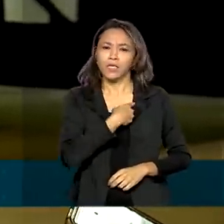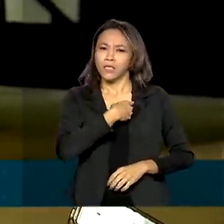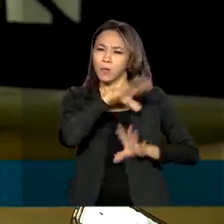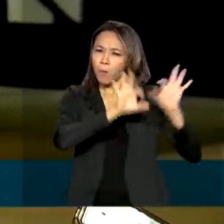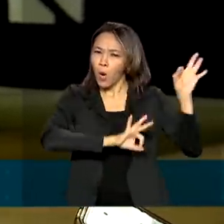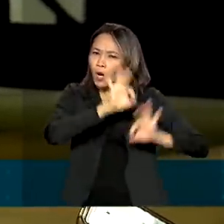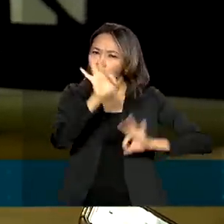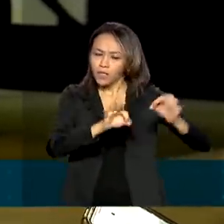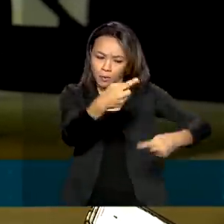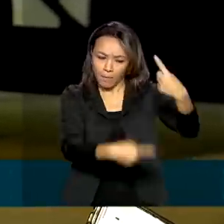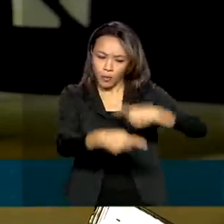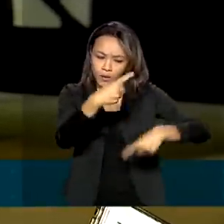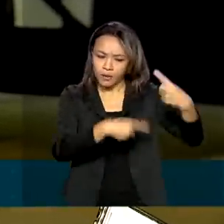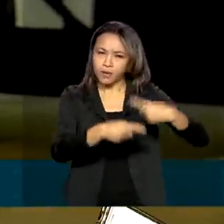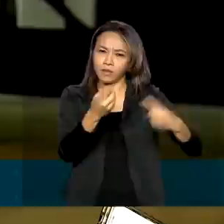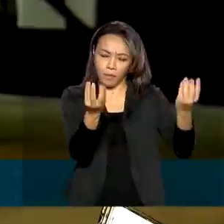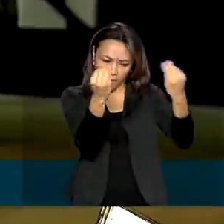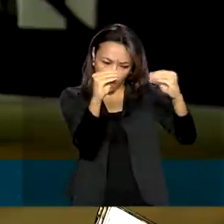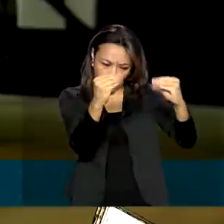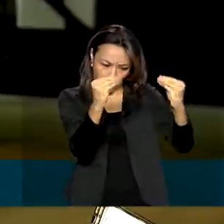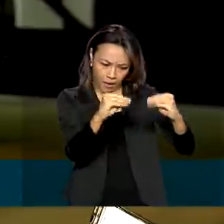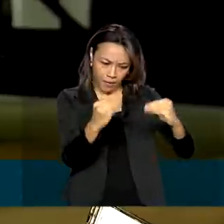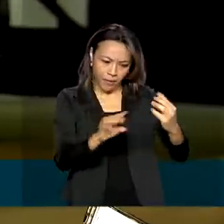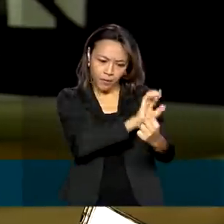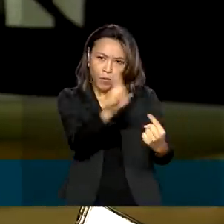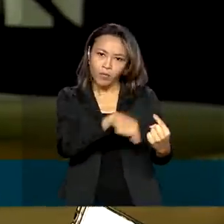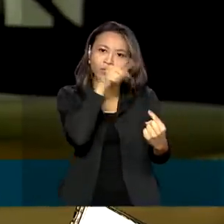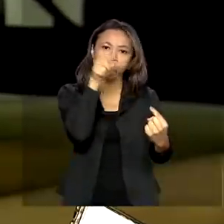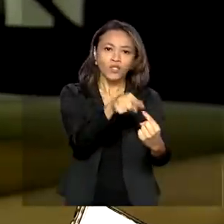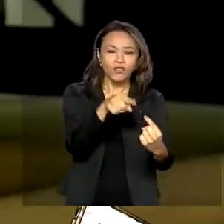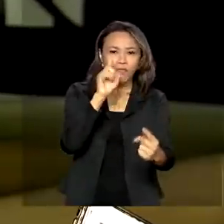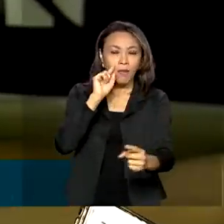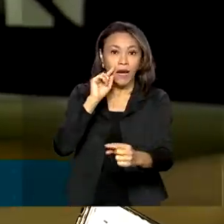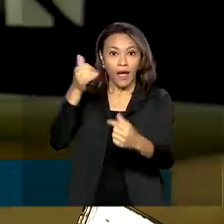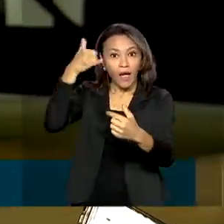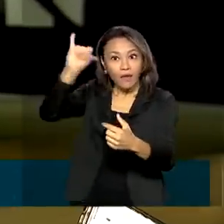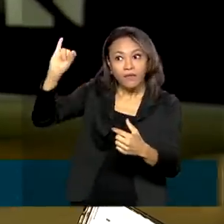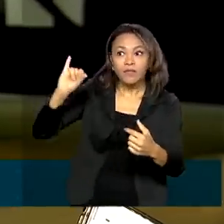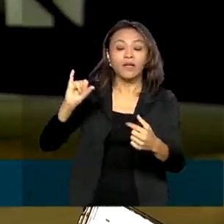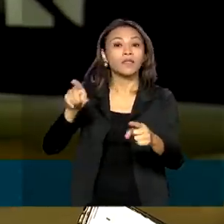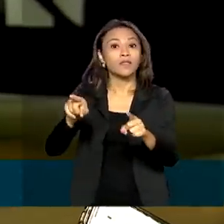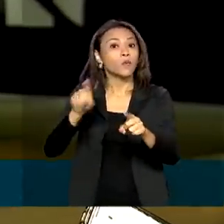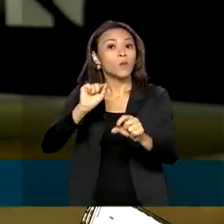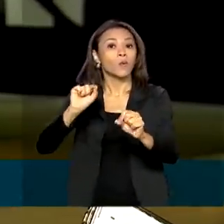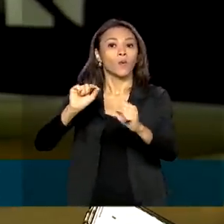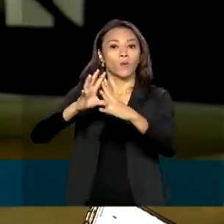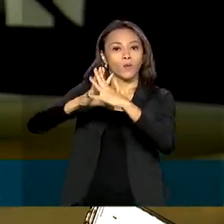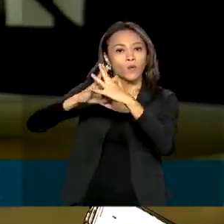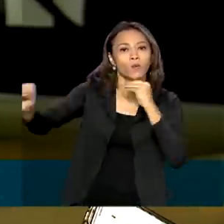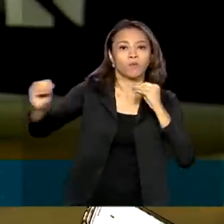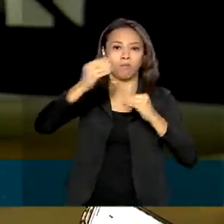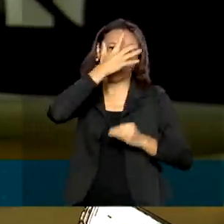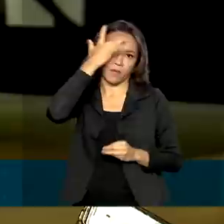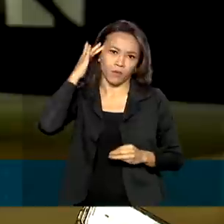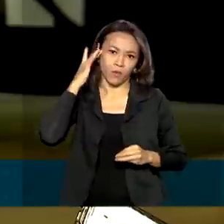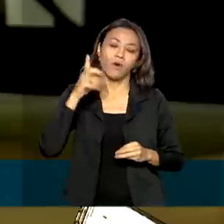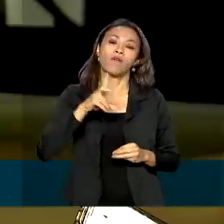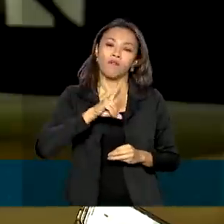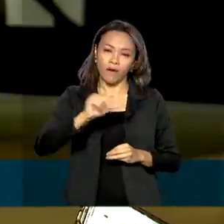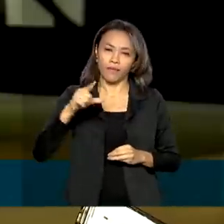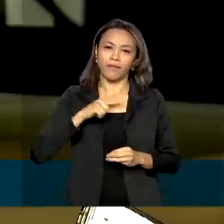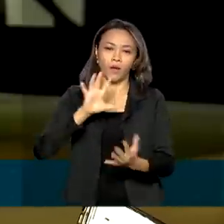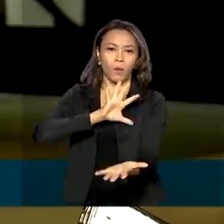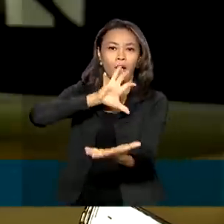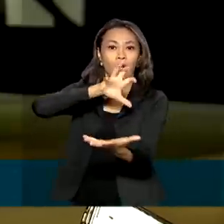organizada para a prevenção e descoberta dos casos de desaparecimento. Haverá um cadastro único